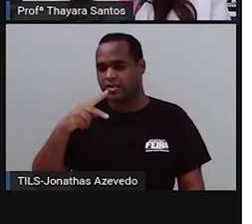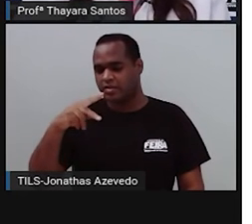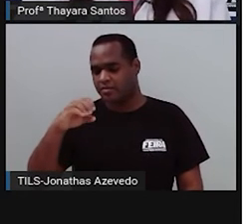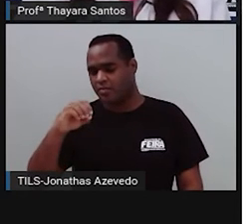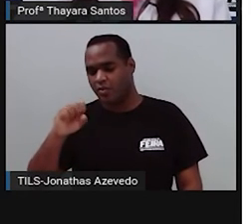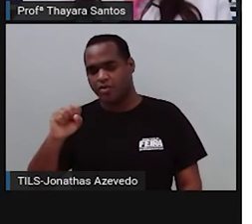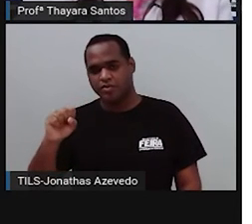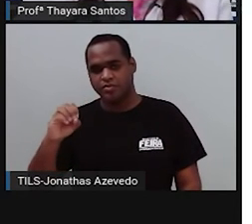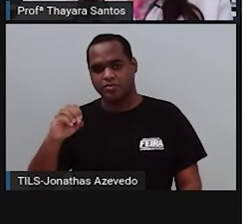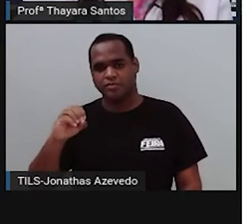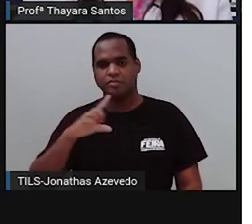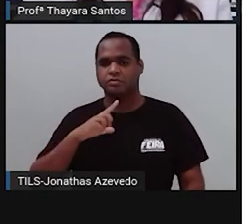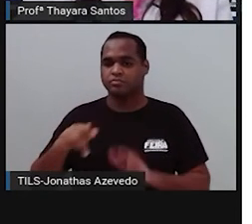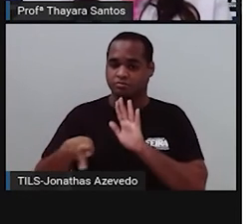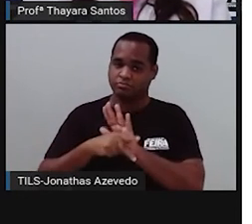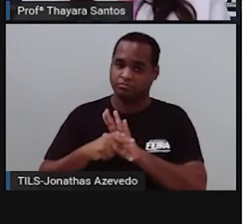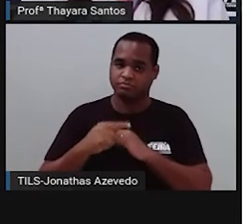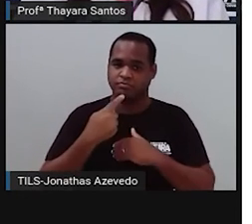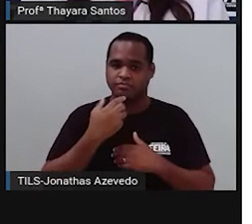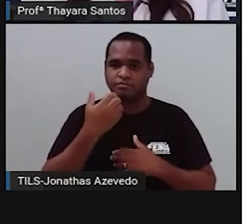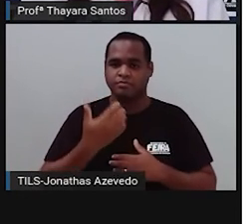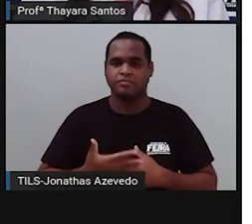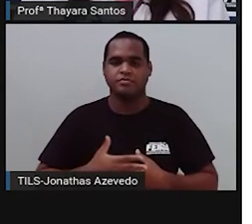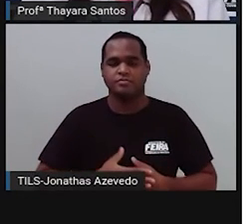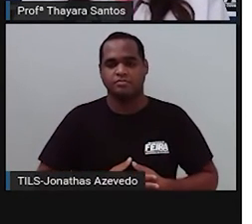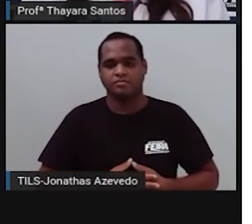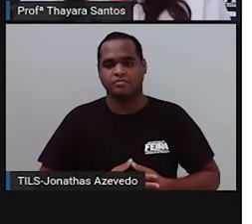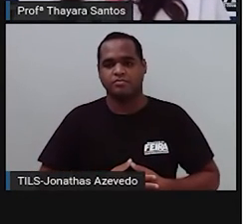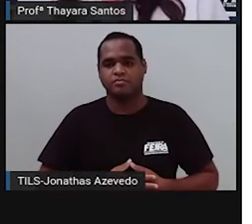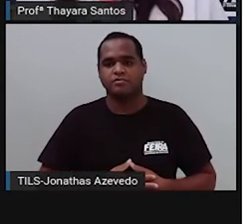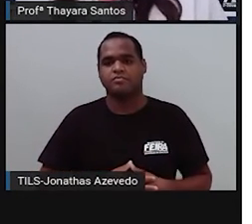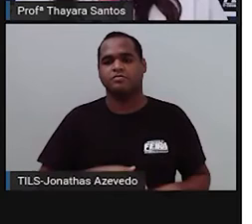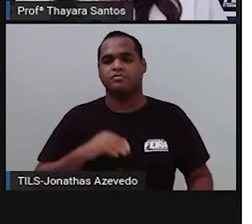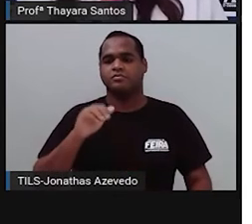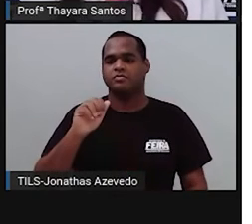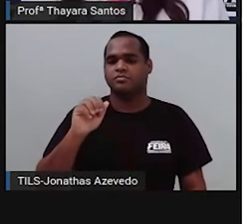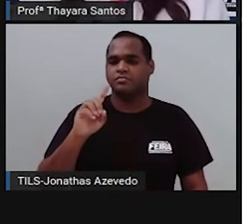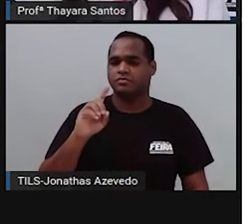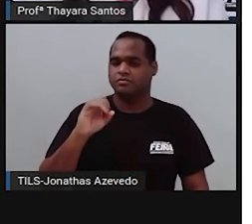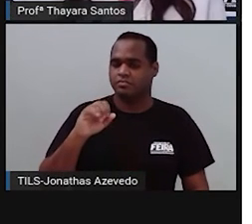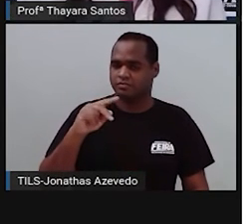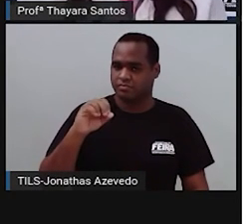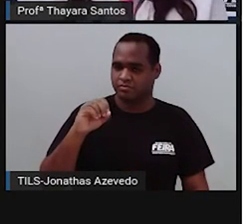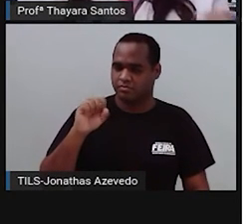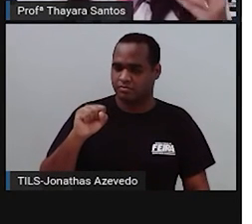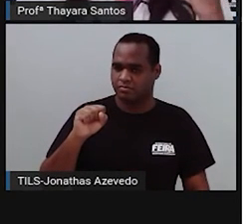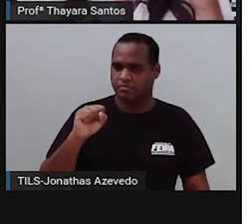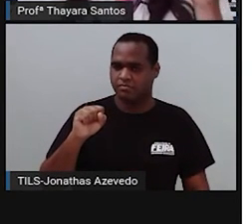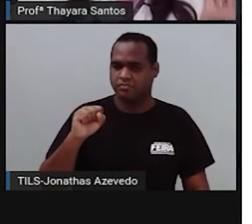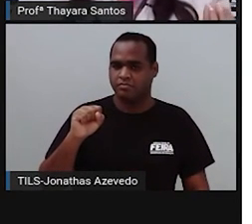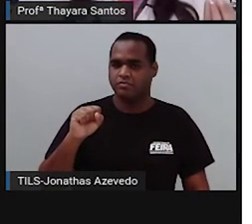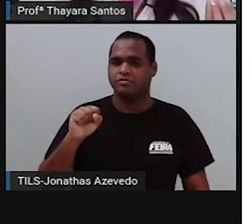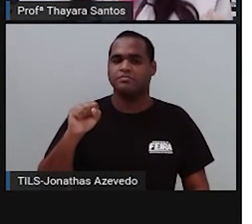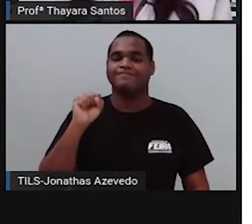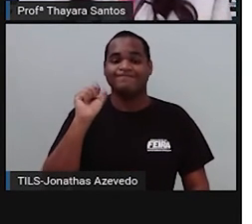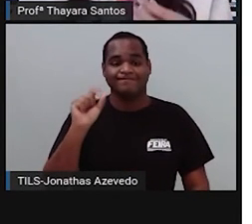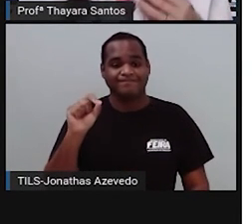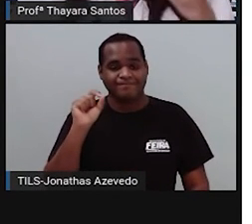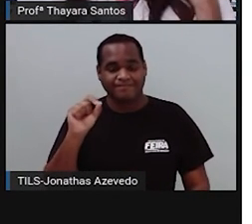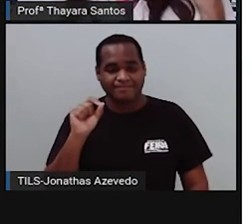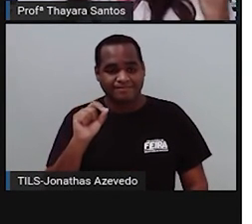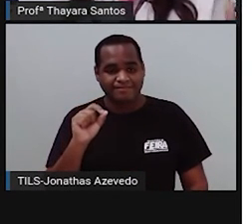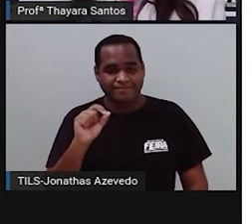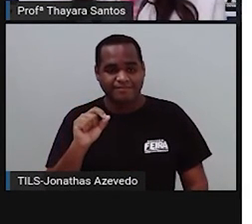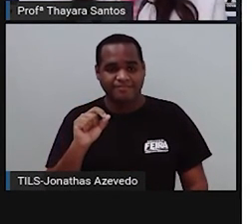conjuntivo propriamente dito. Vamos começar pelo tecido conjuntivo adiposo. Essa palavrinha adiposo vem